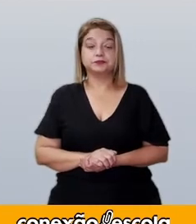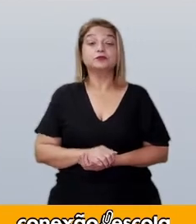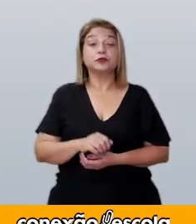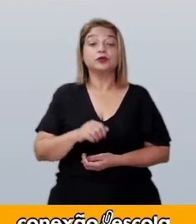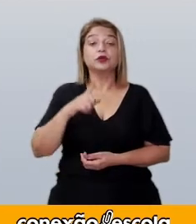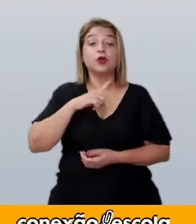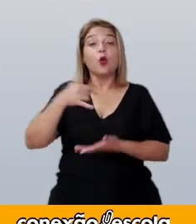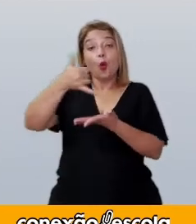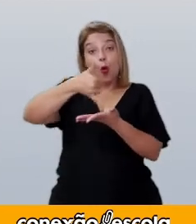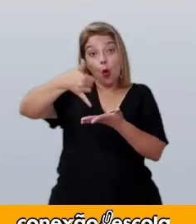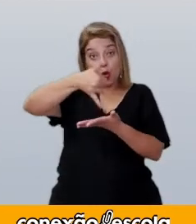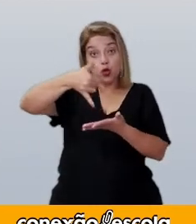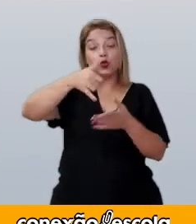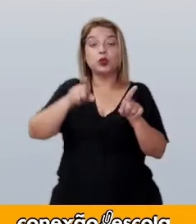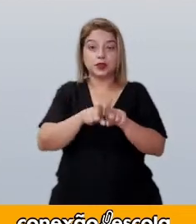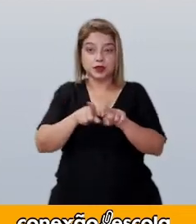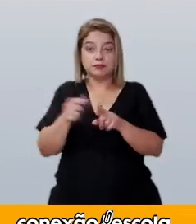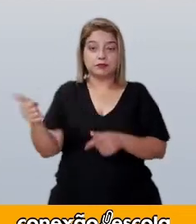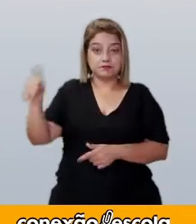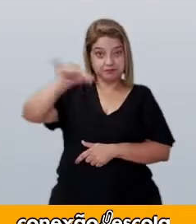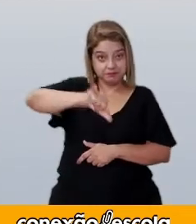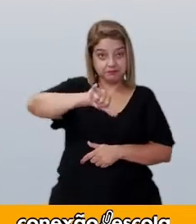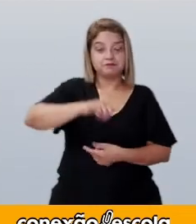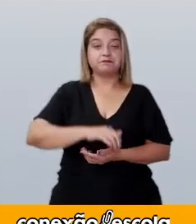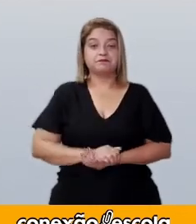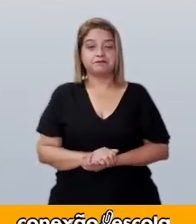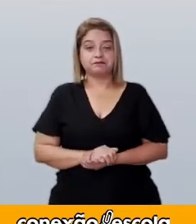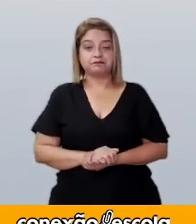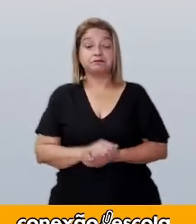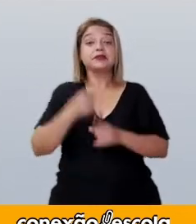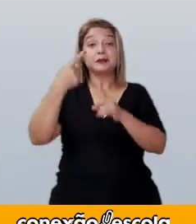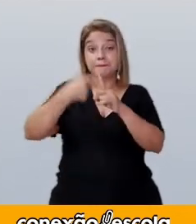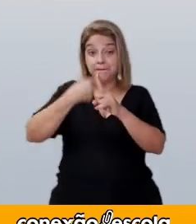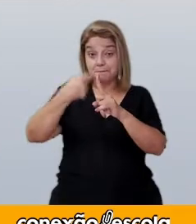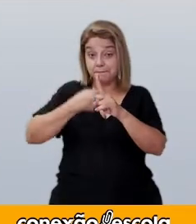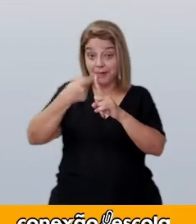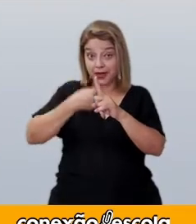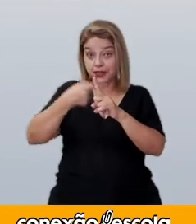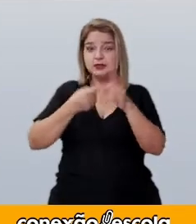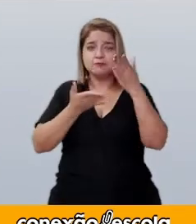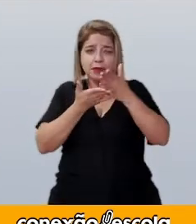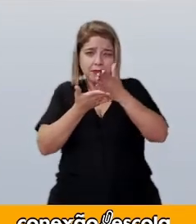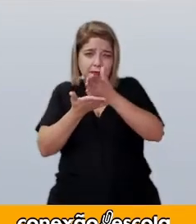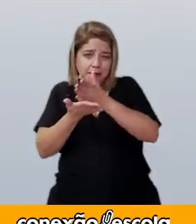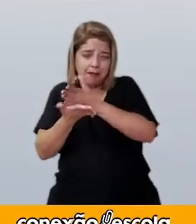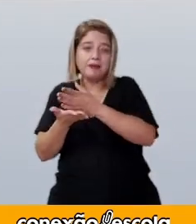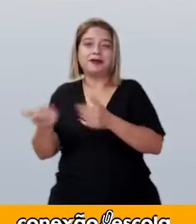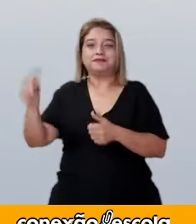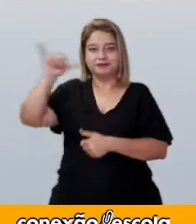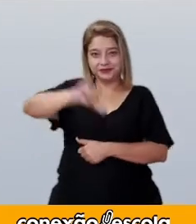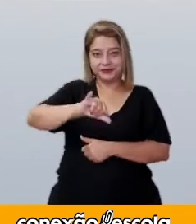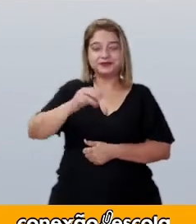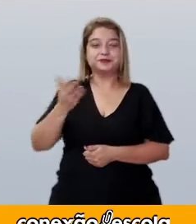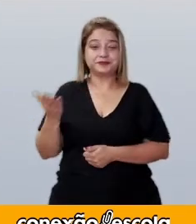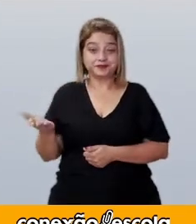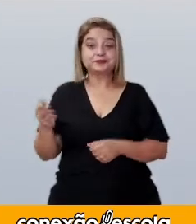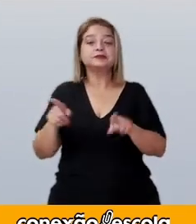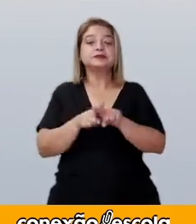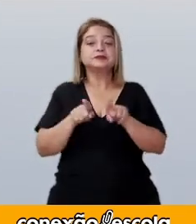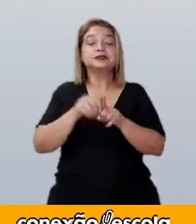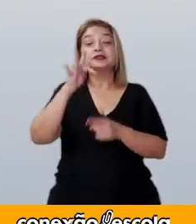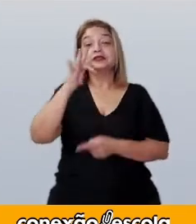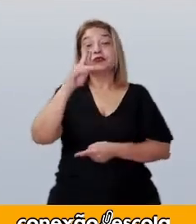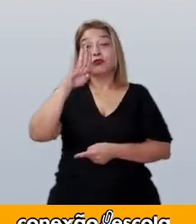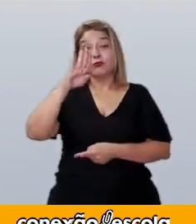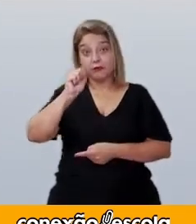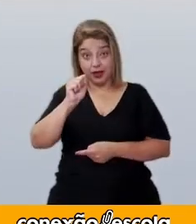óleo, a banana picada e o fubá.